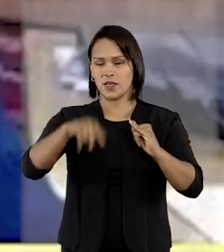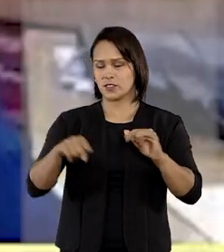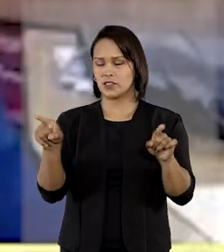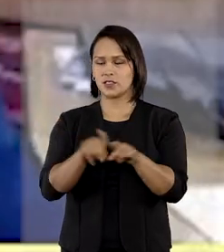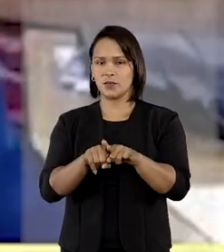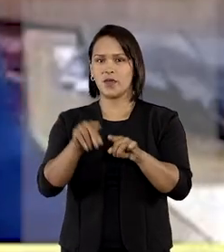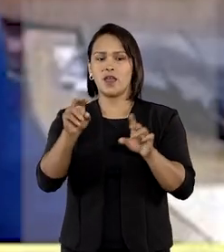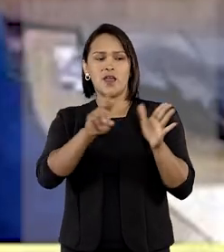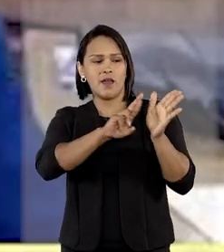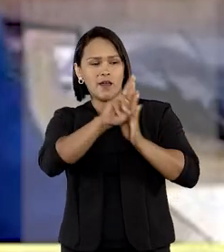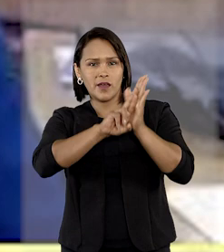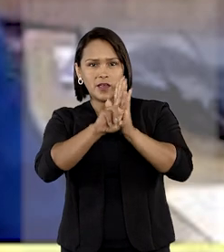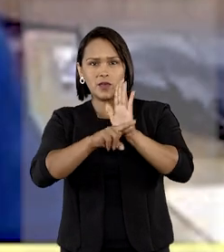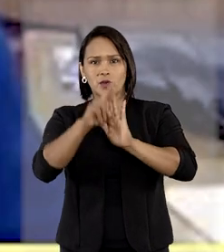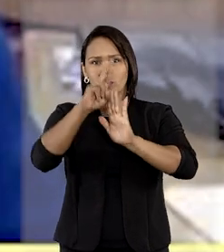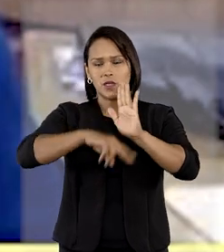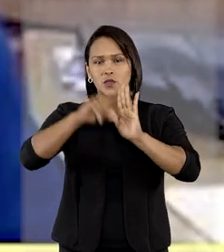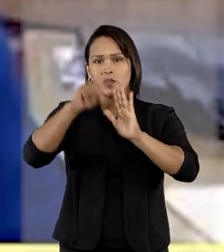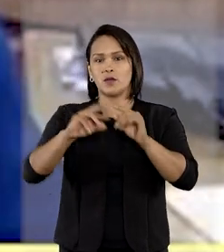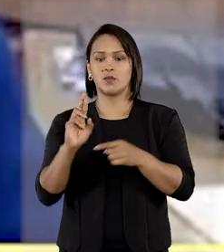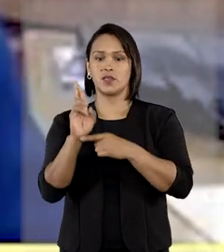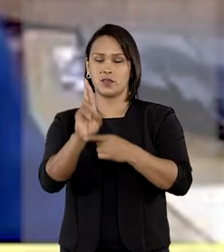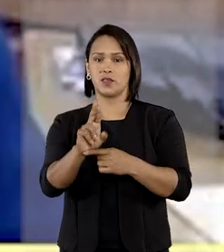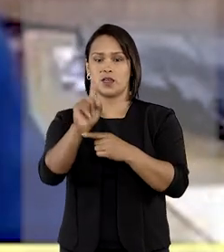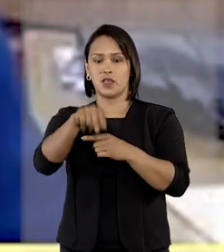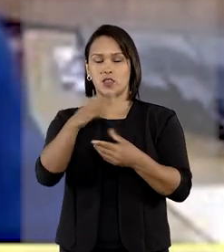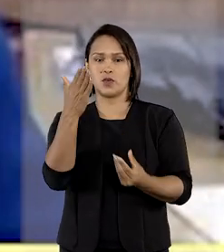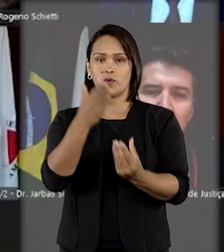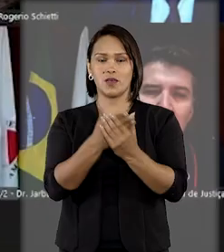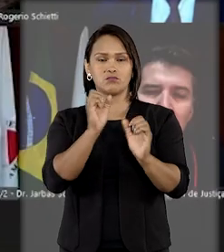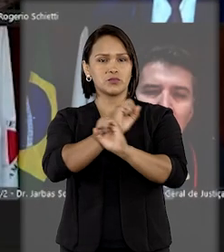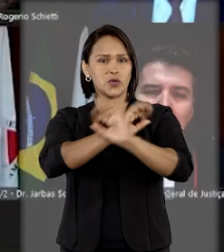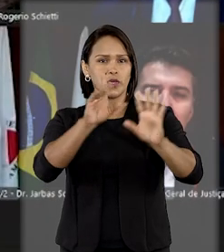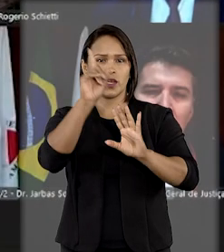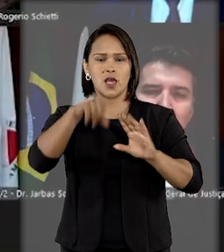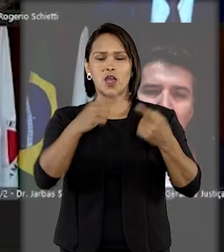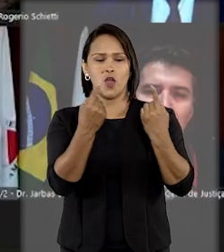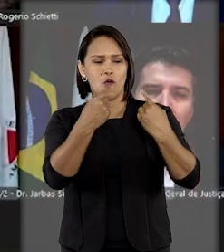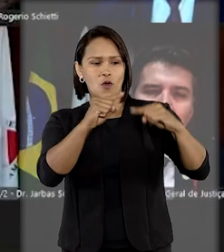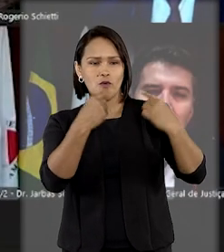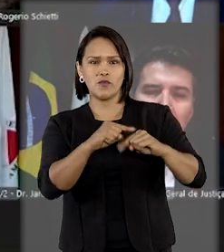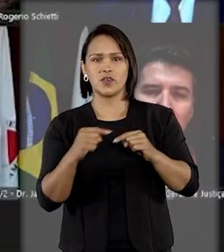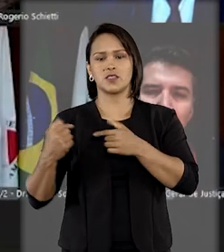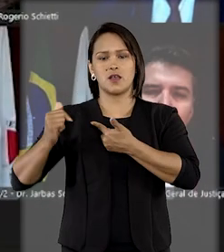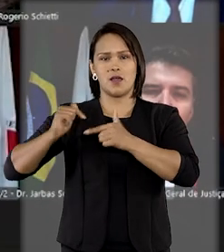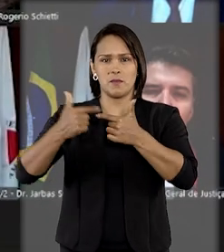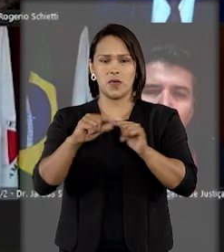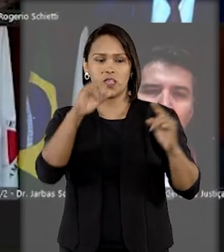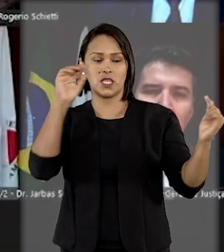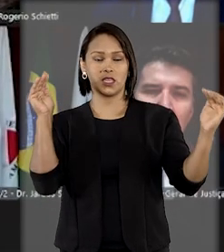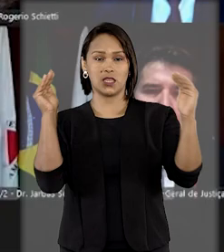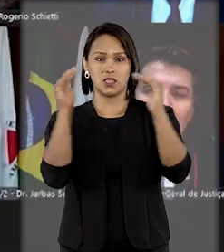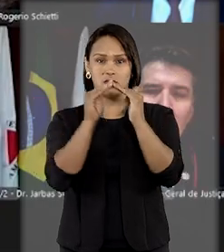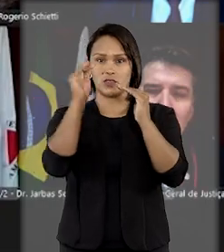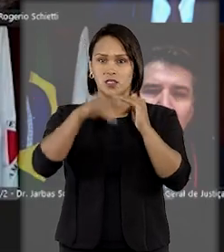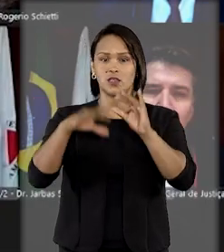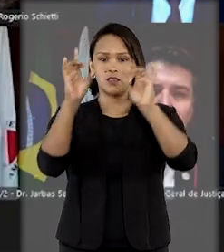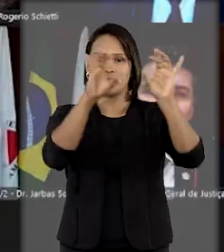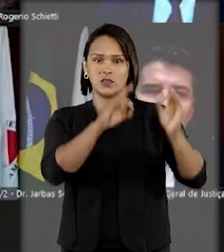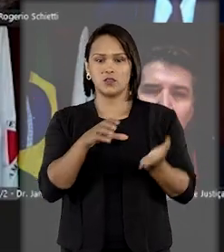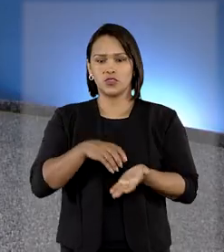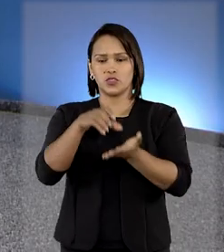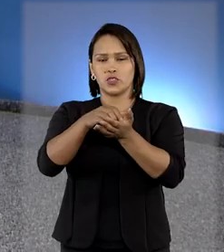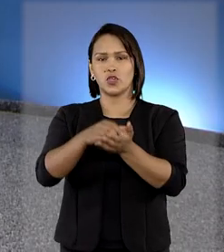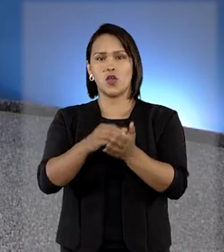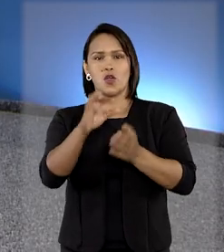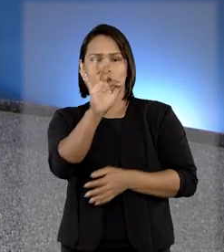Para o relator, o caso evidencia ofensa a bem e interesse direto e específico de órgão regulador federal e da União.